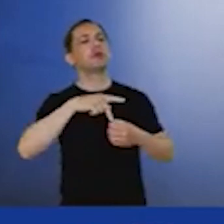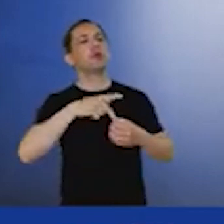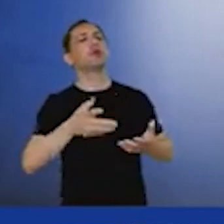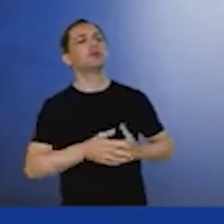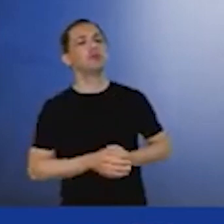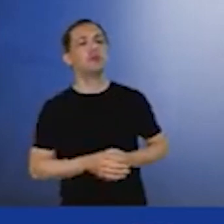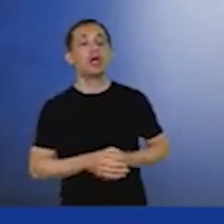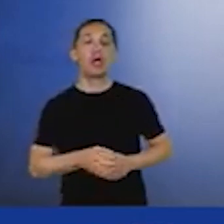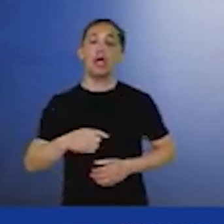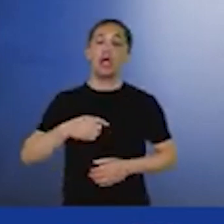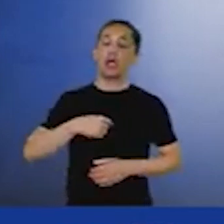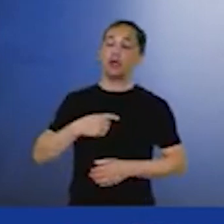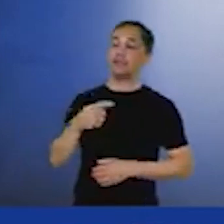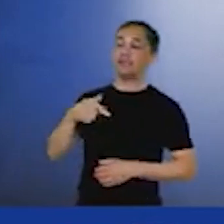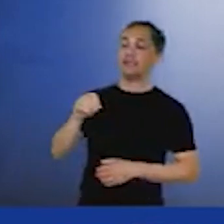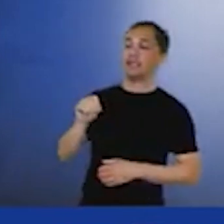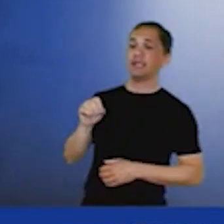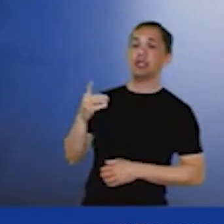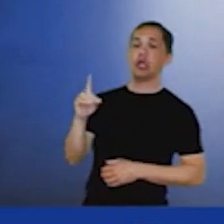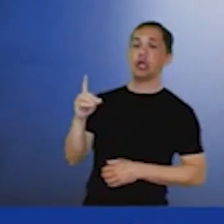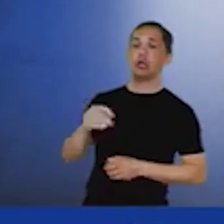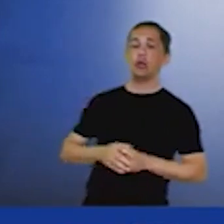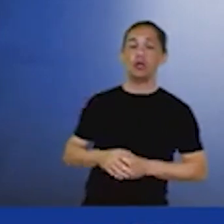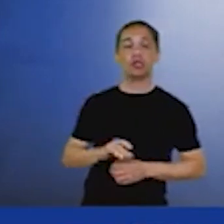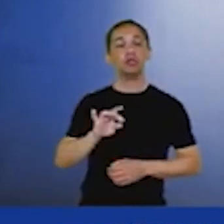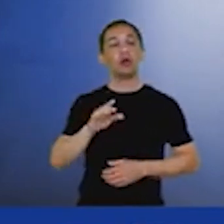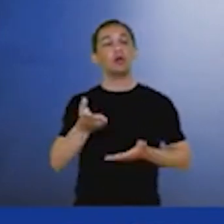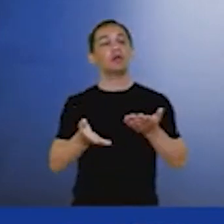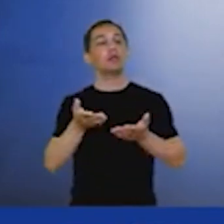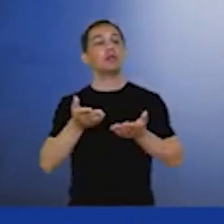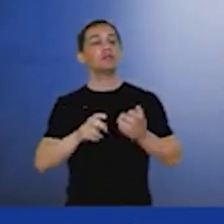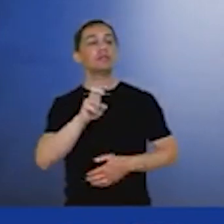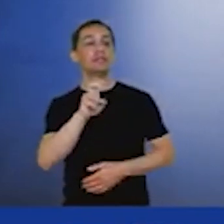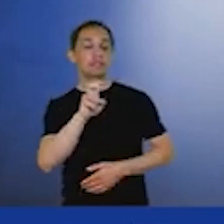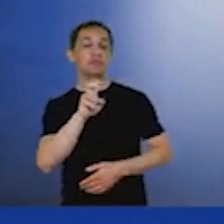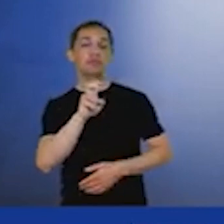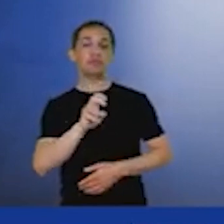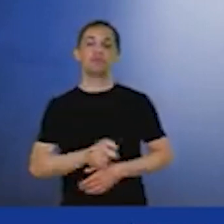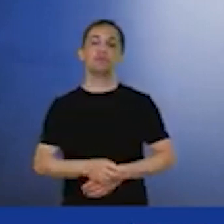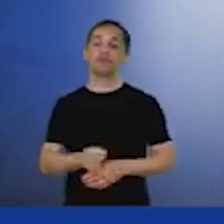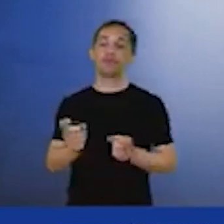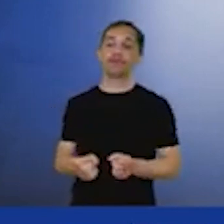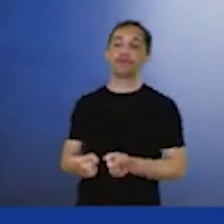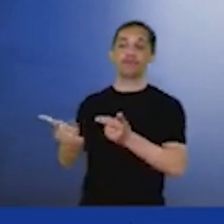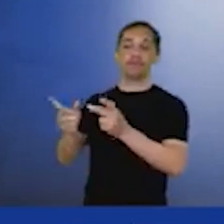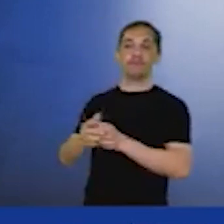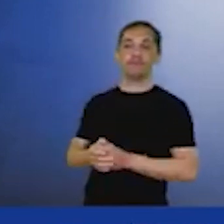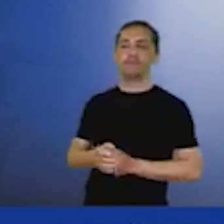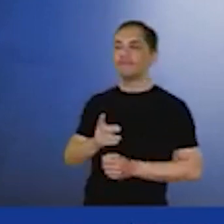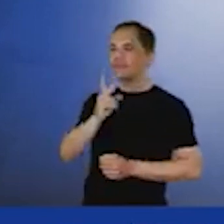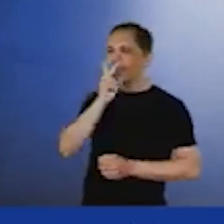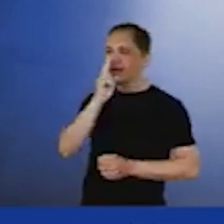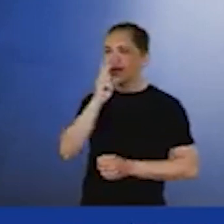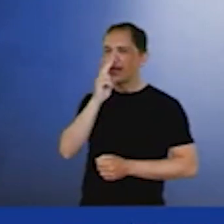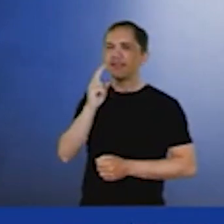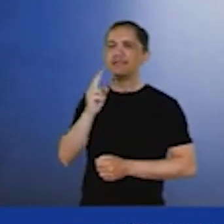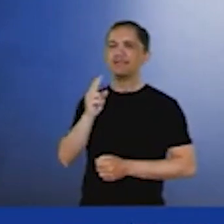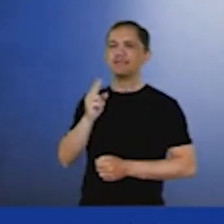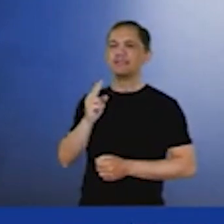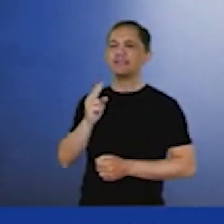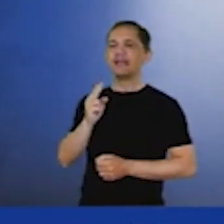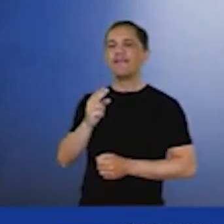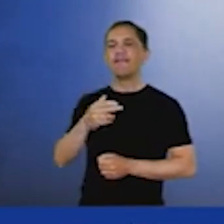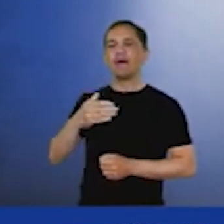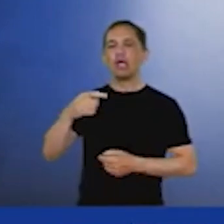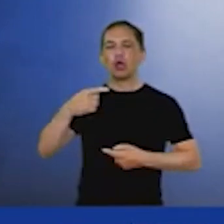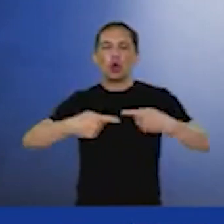70 dólares. E quanto ele emitiu? Ah, ele só emitiu 5 quilos por barril. Vendido para ela que só emitiu 5 quilos por